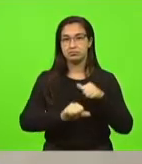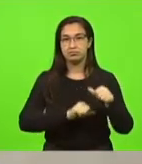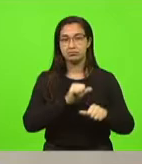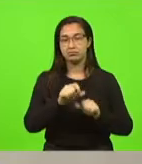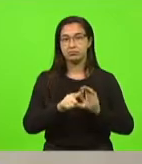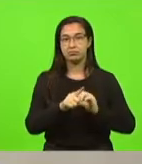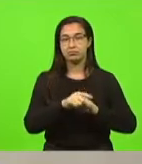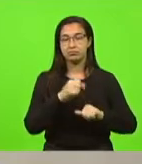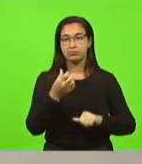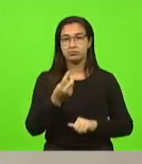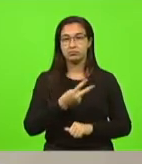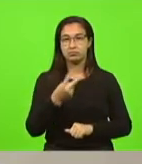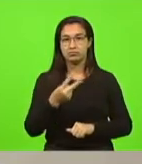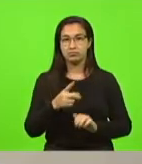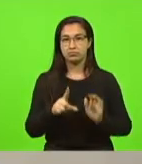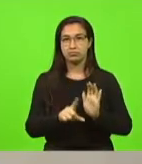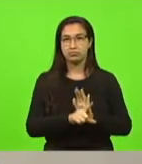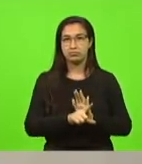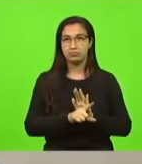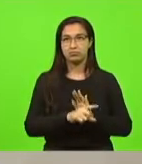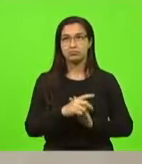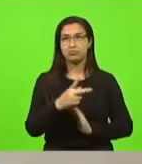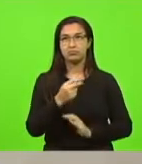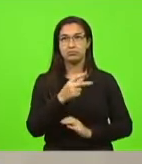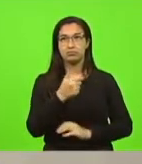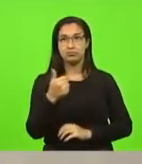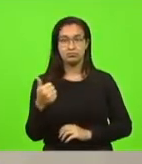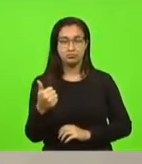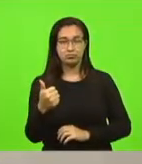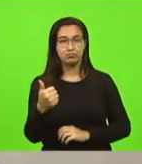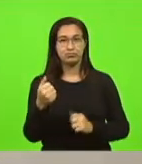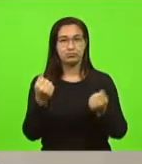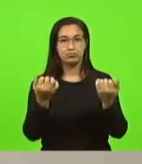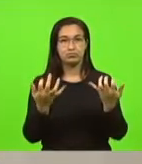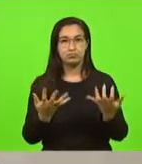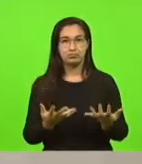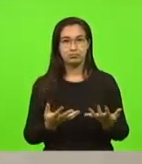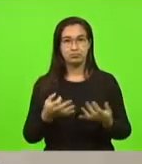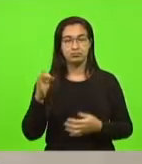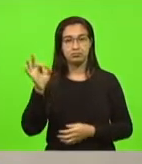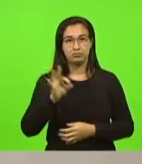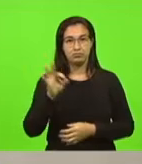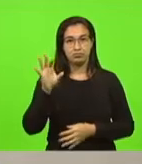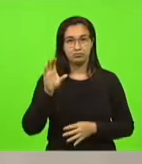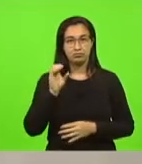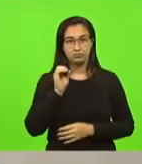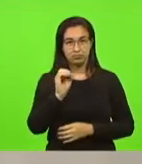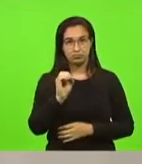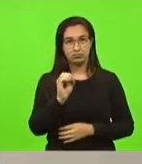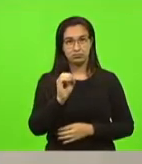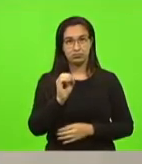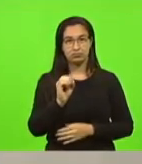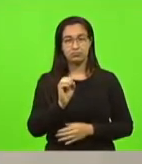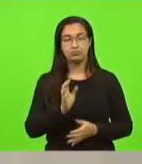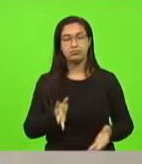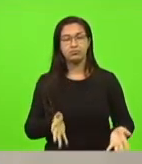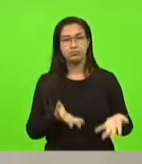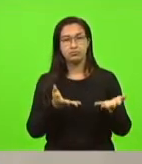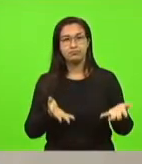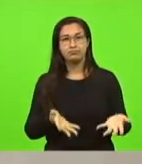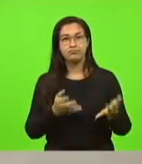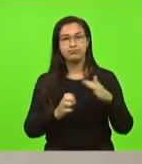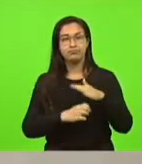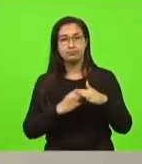.570 de 2011, que institui o programa Juro Zero, com o objetivo de incentivar a formalização de empreendedores